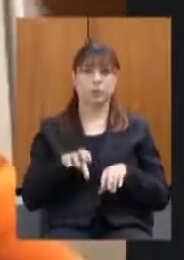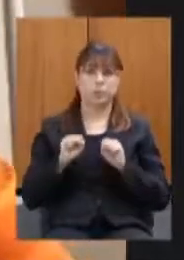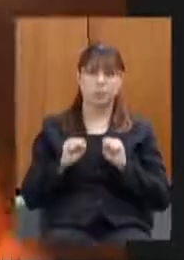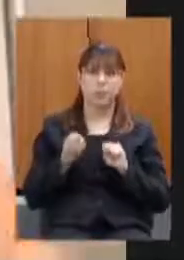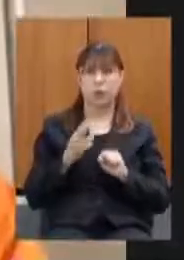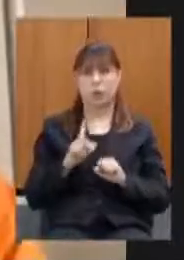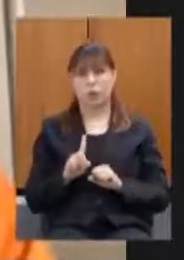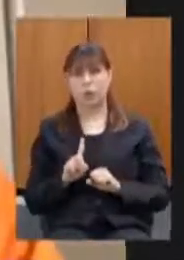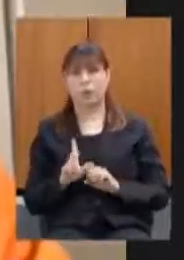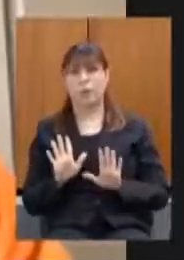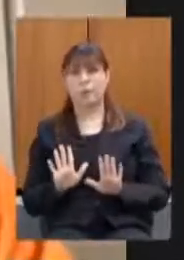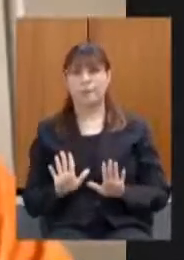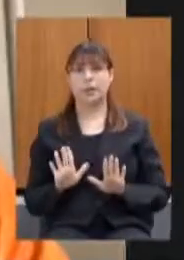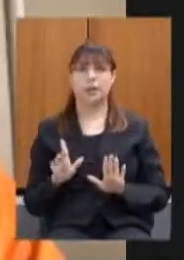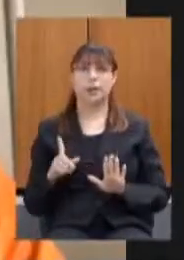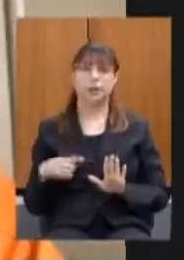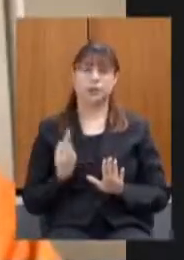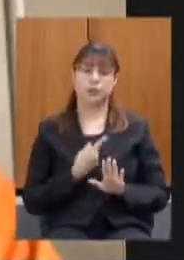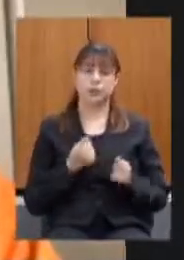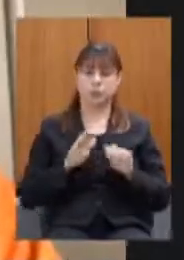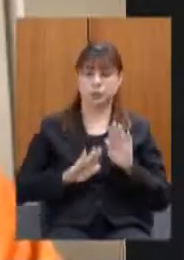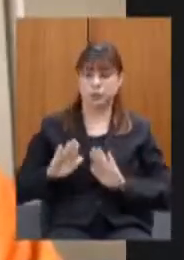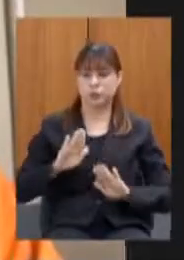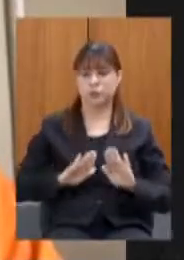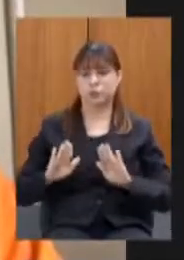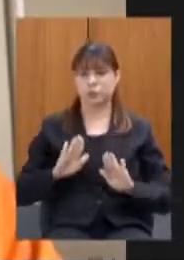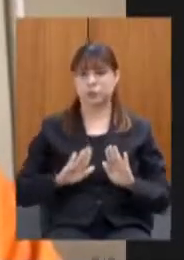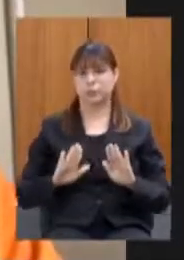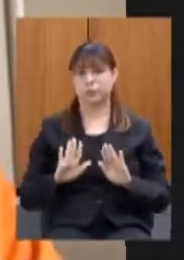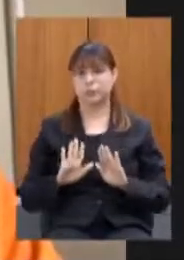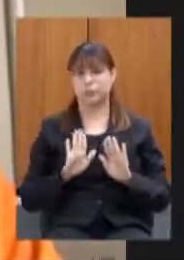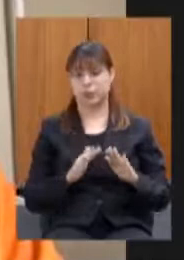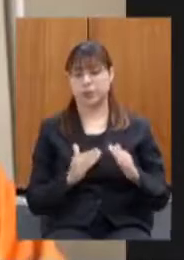não mas de qualquer forma a tem a cautela de nos resguardar